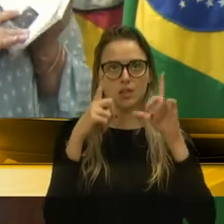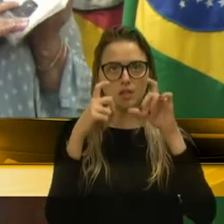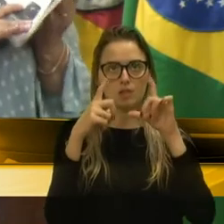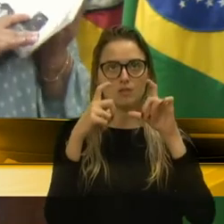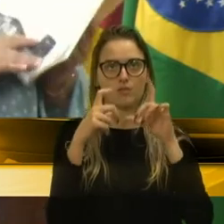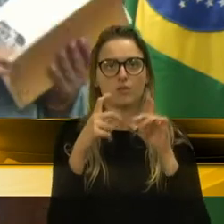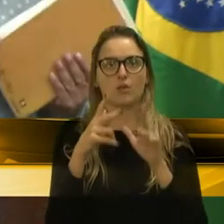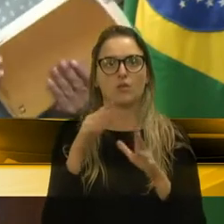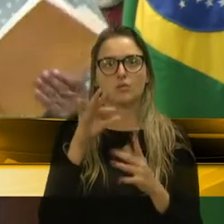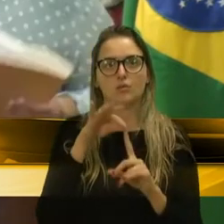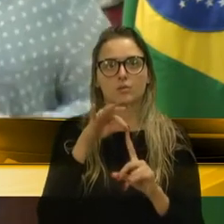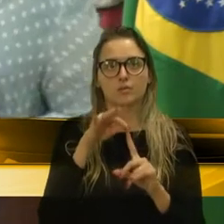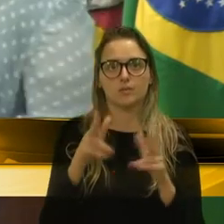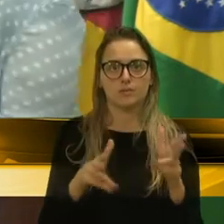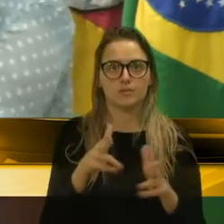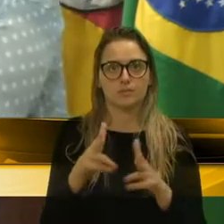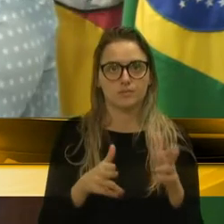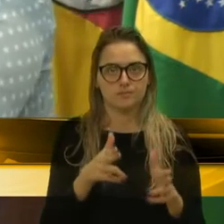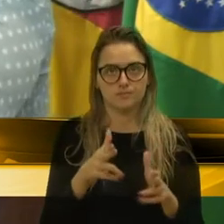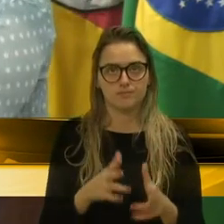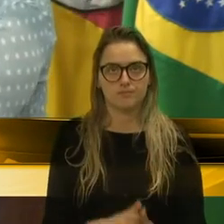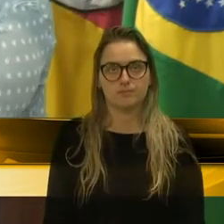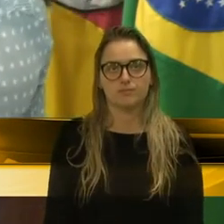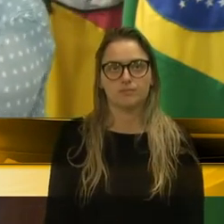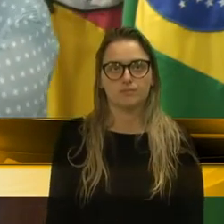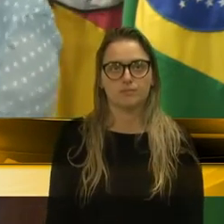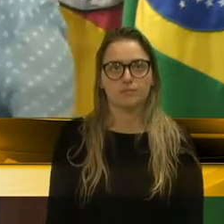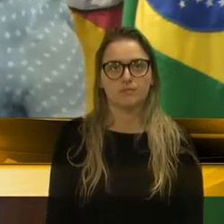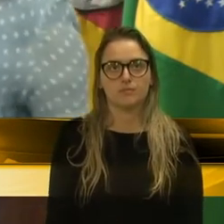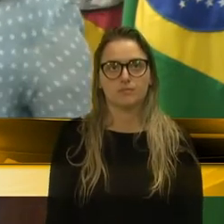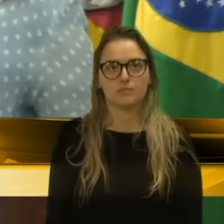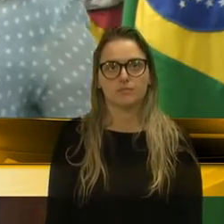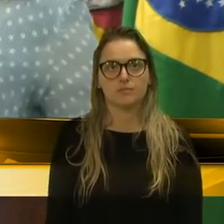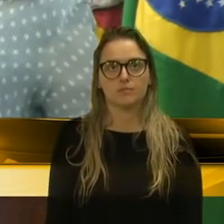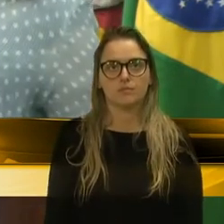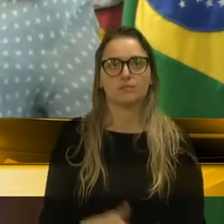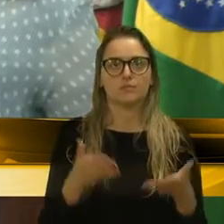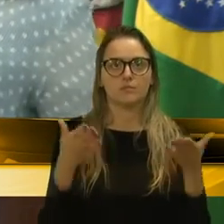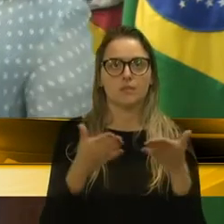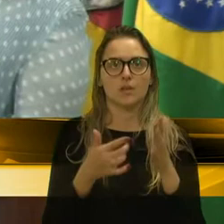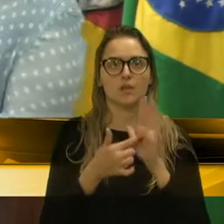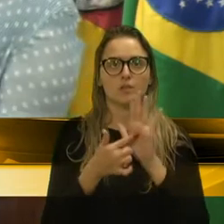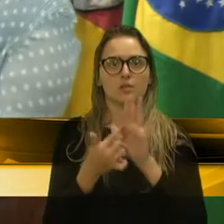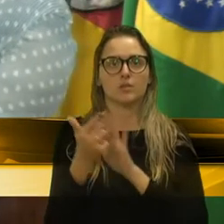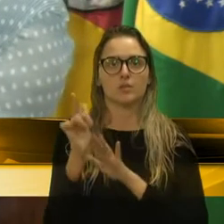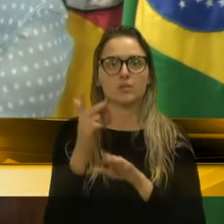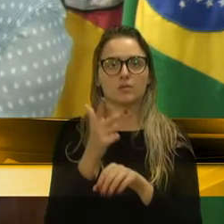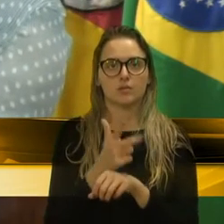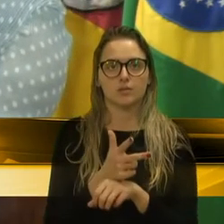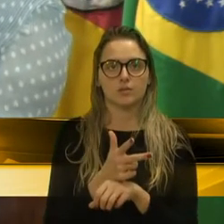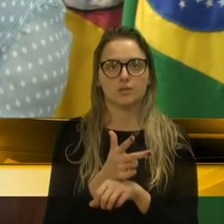da estação. Nós vamos mostrar um outro videozinho, então,